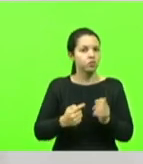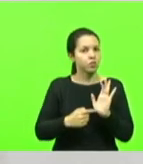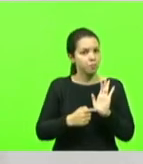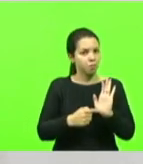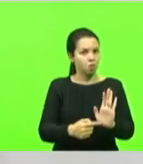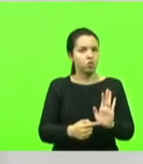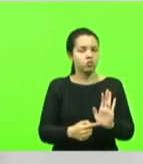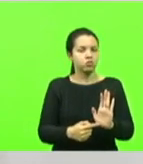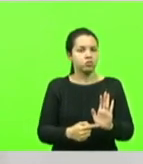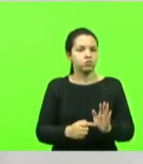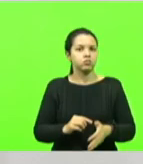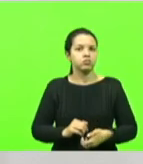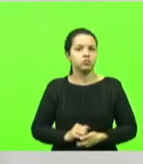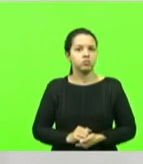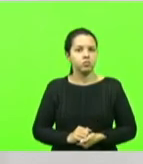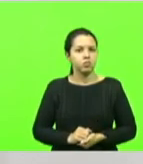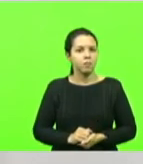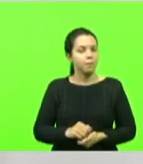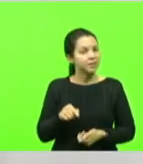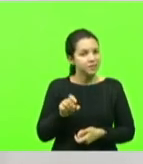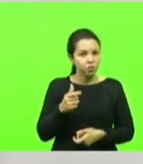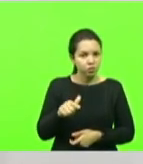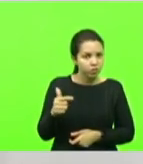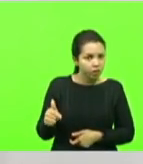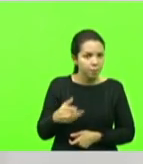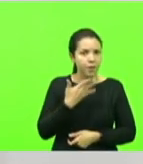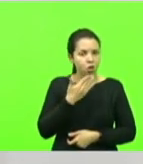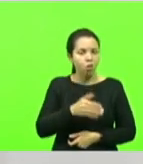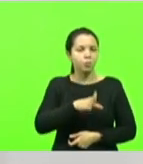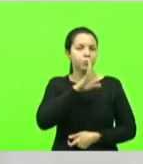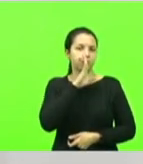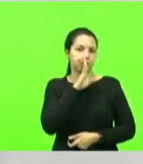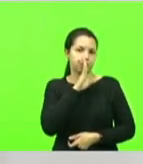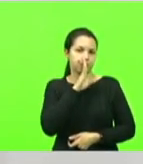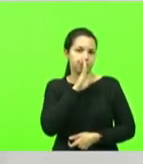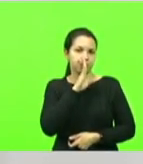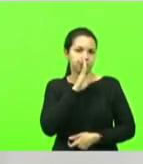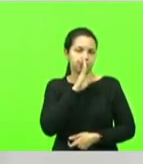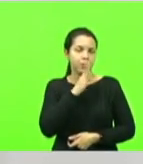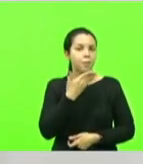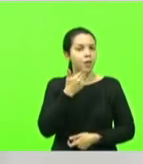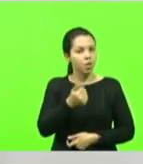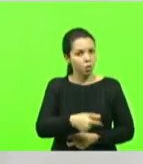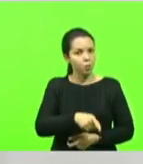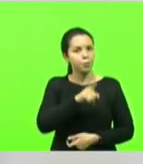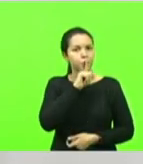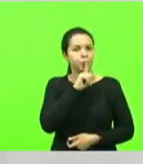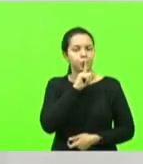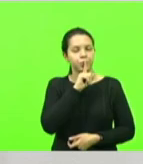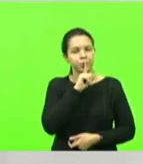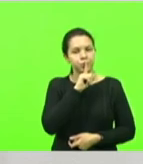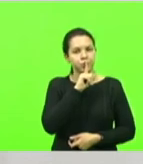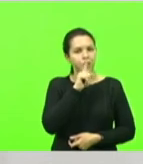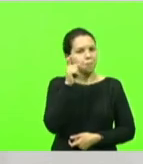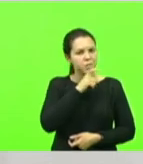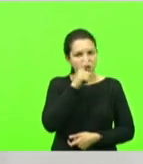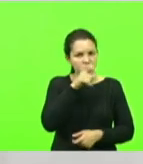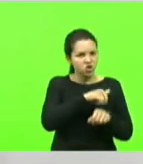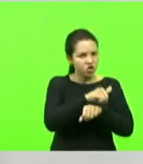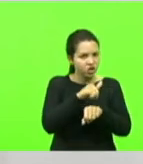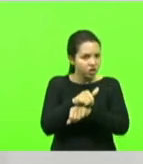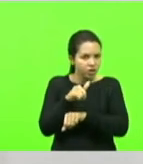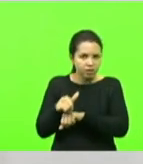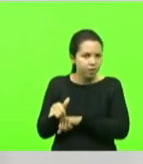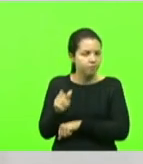olha, melhora o silêncio. Melhora o silêncio. Melhora o silêncio, governador. Não minta aos catarinenses.